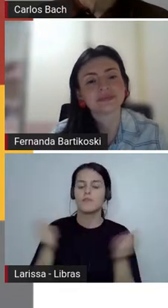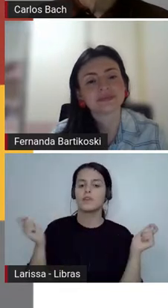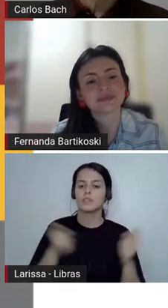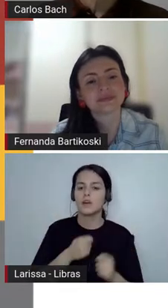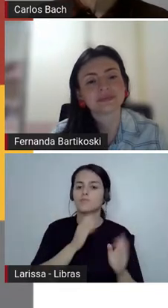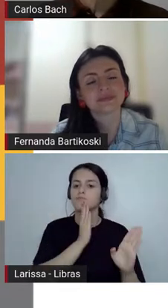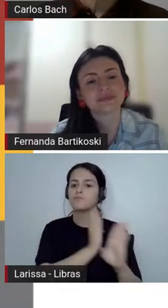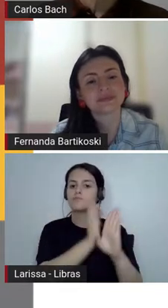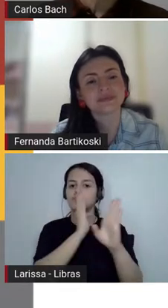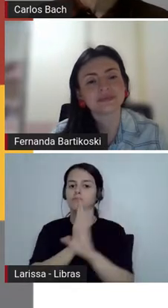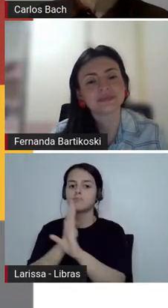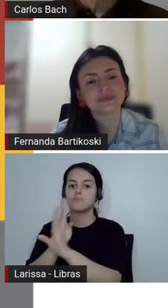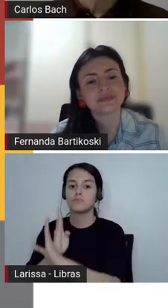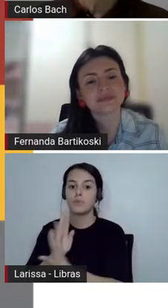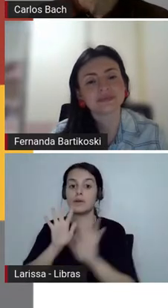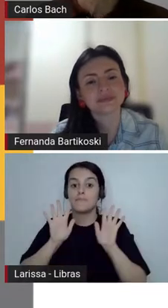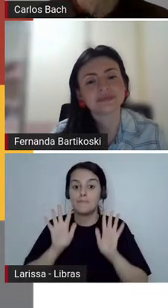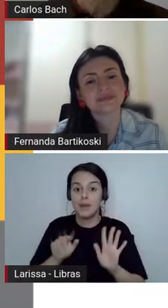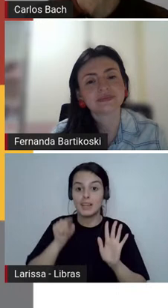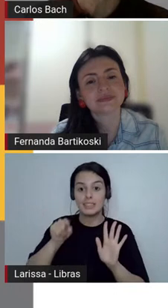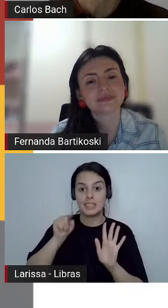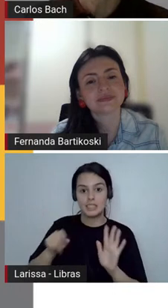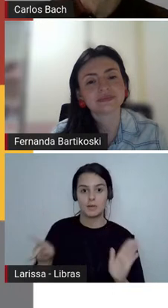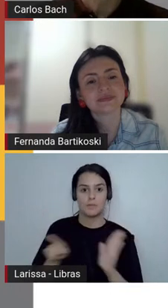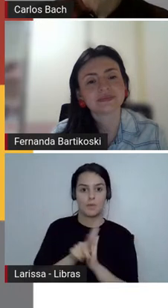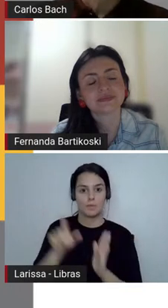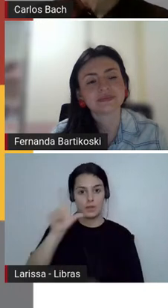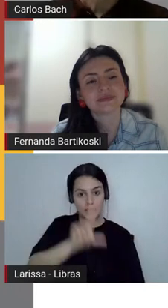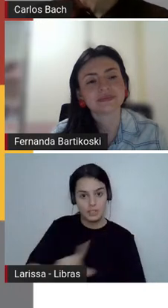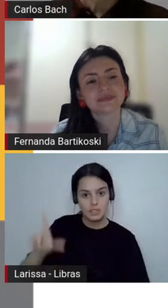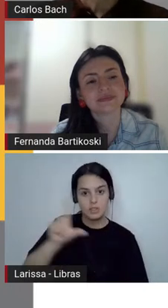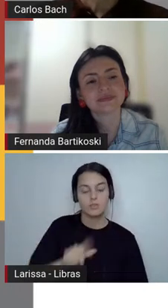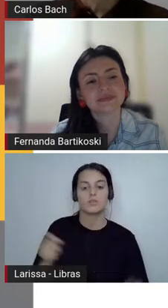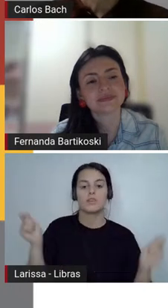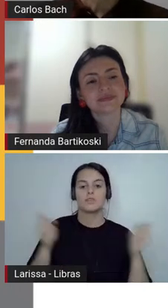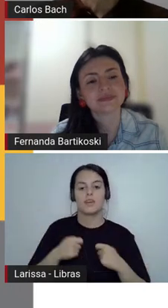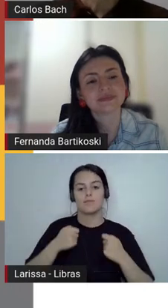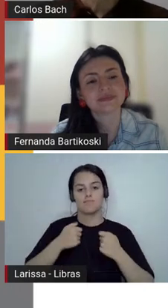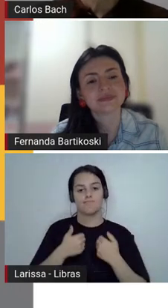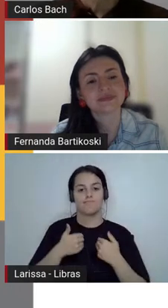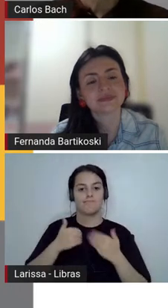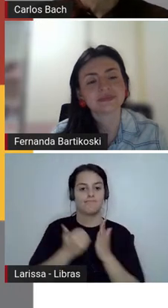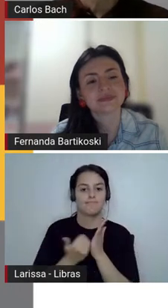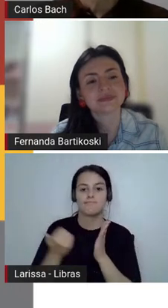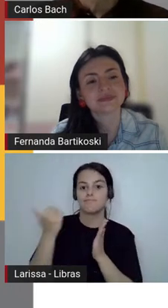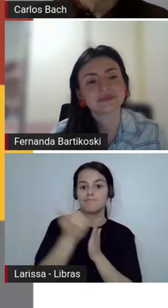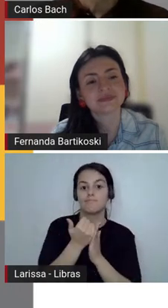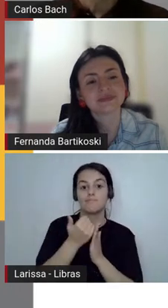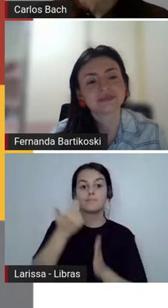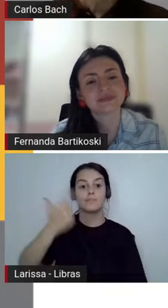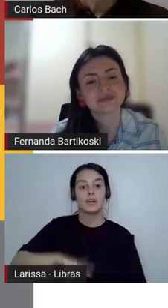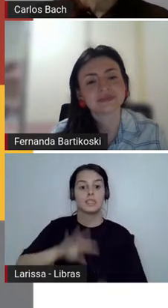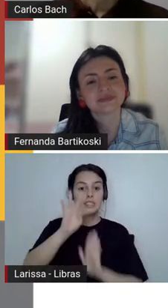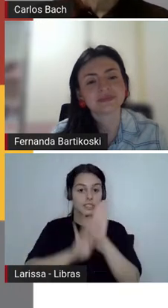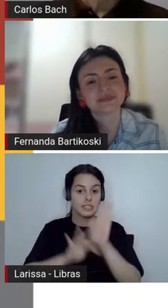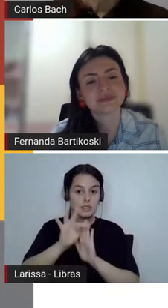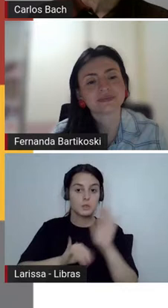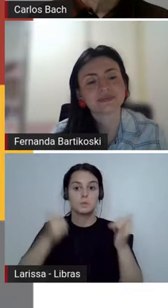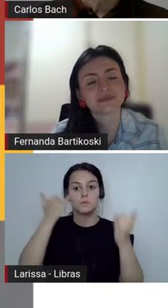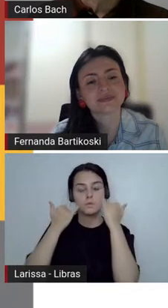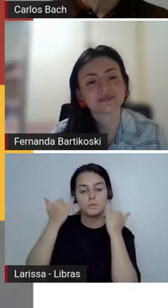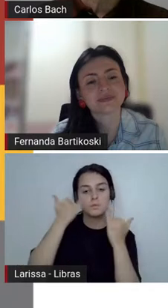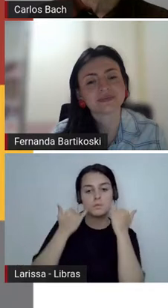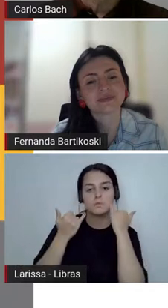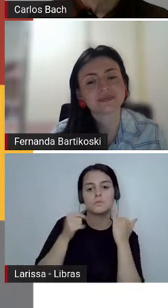informativos atendem-se aos fatos particulares, a literatura dá conta da totalidade do real, pois